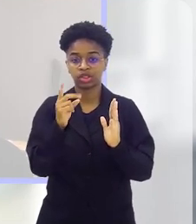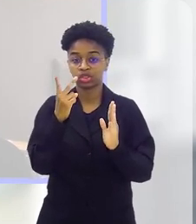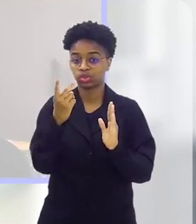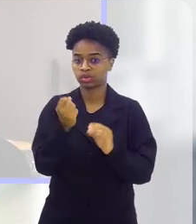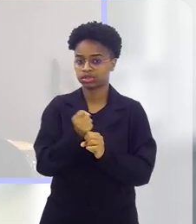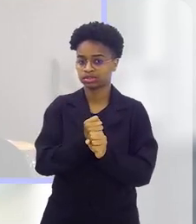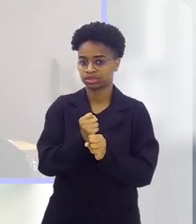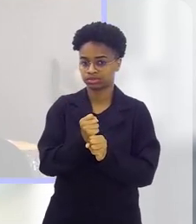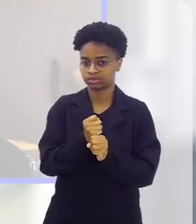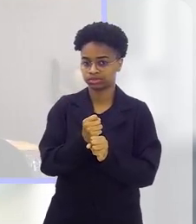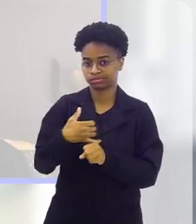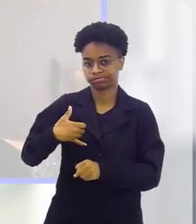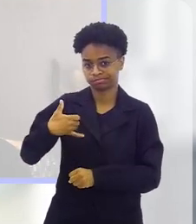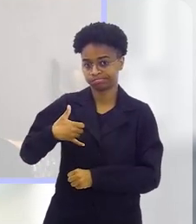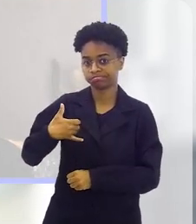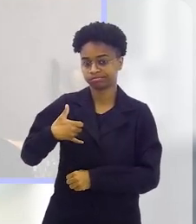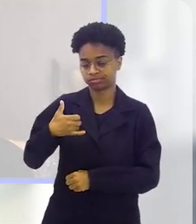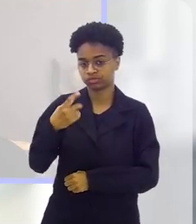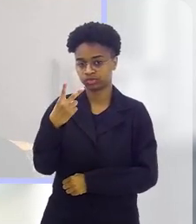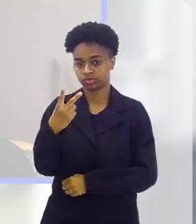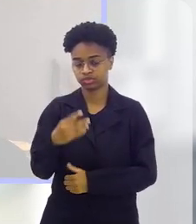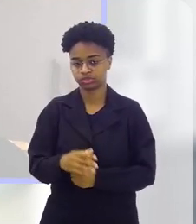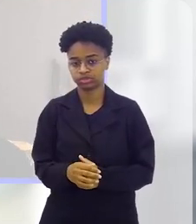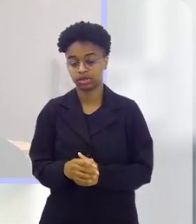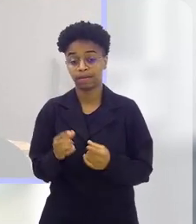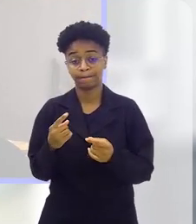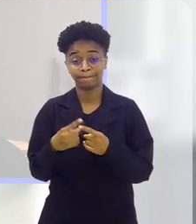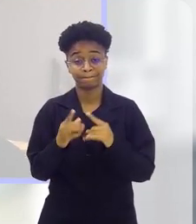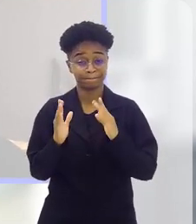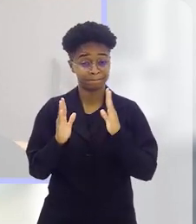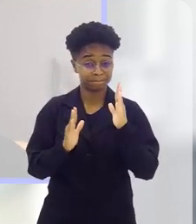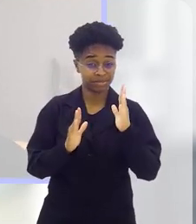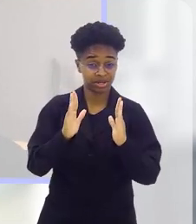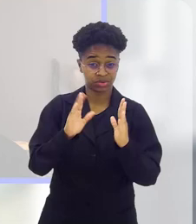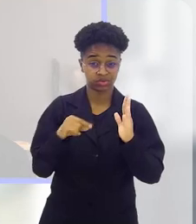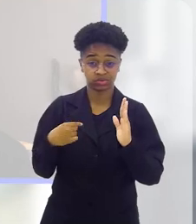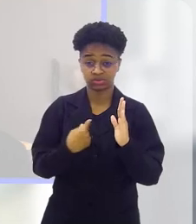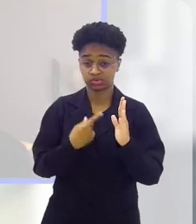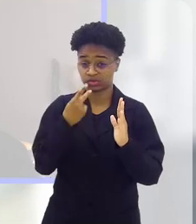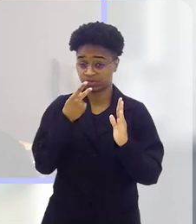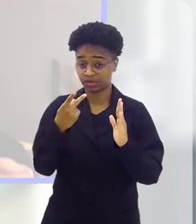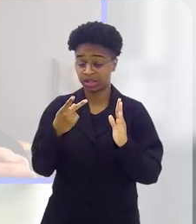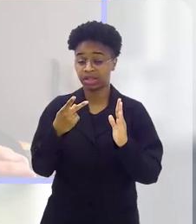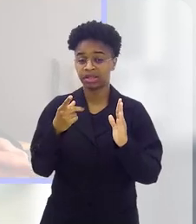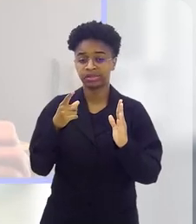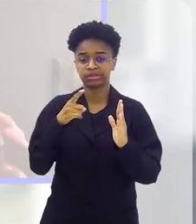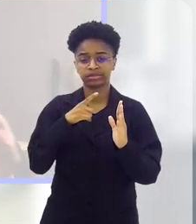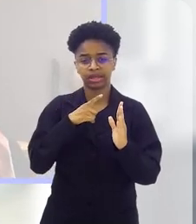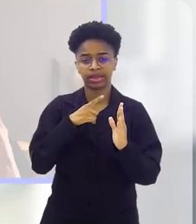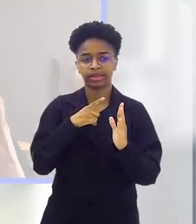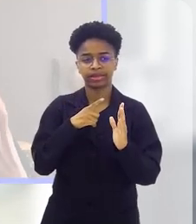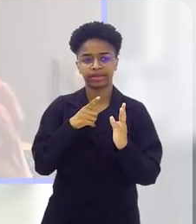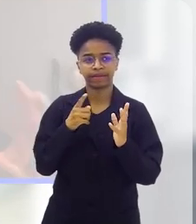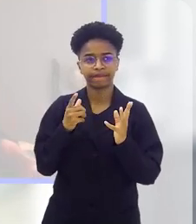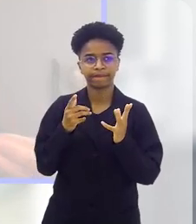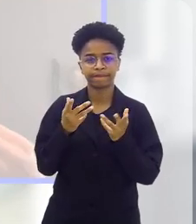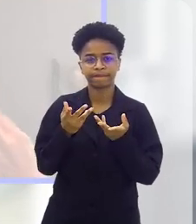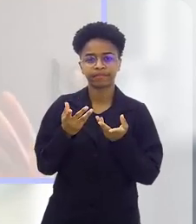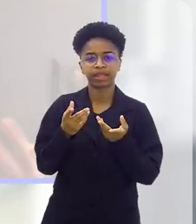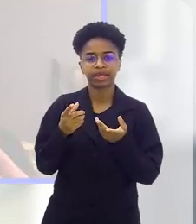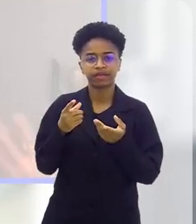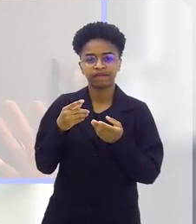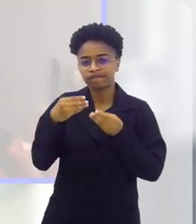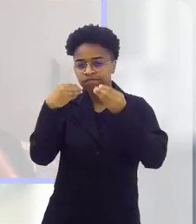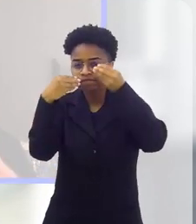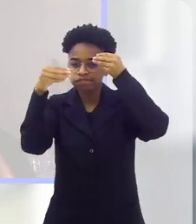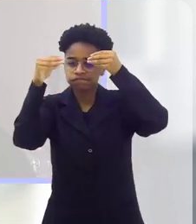primeiros dois anos de vida, né? E é uma fase que a gente chama de muita riqueza, muita